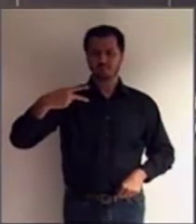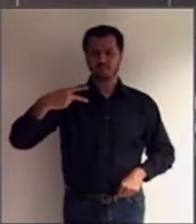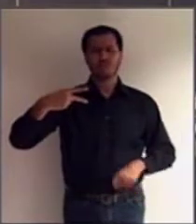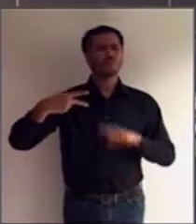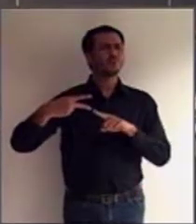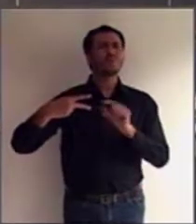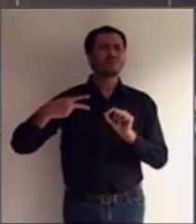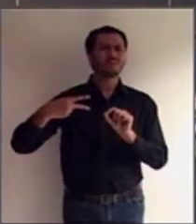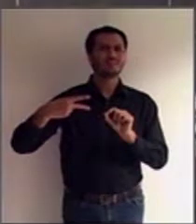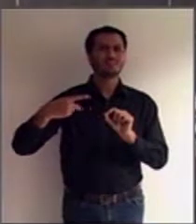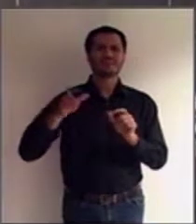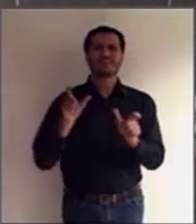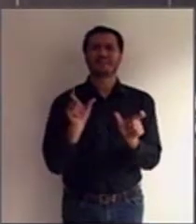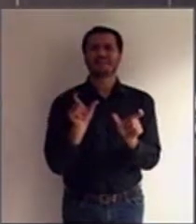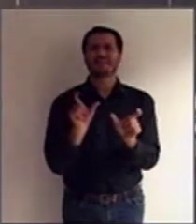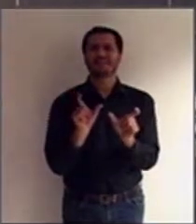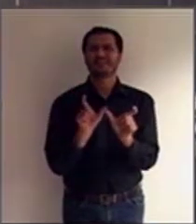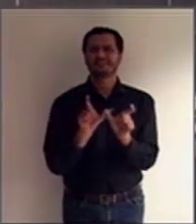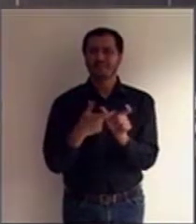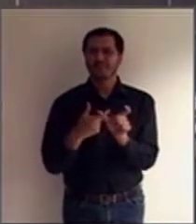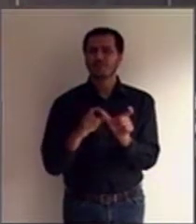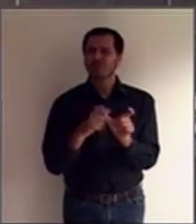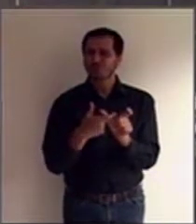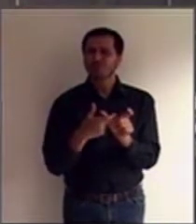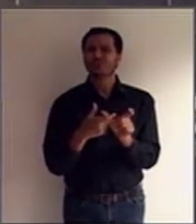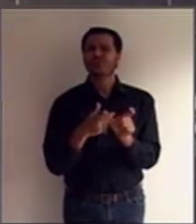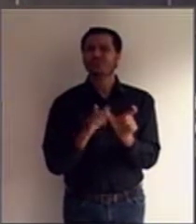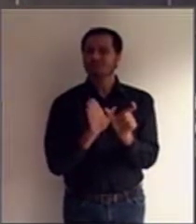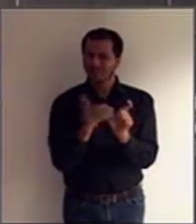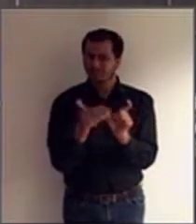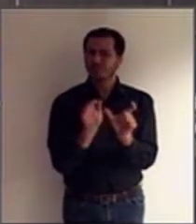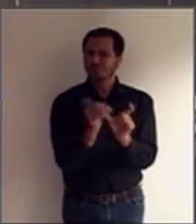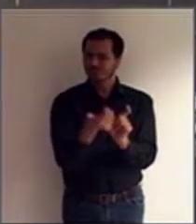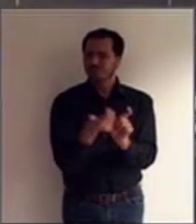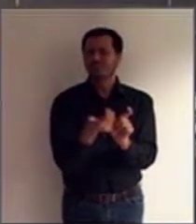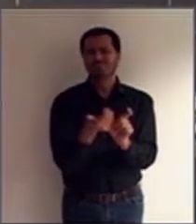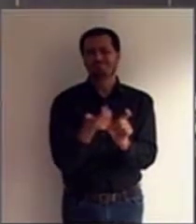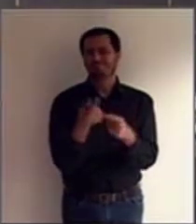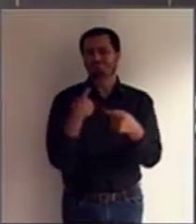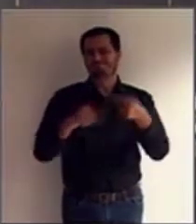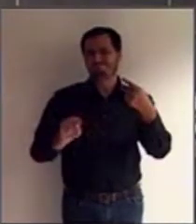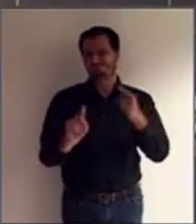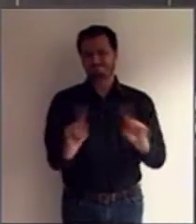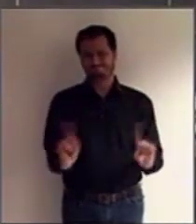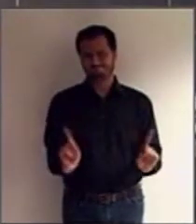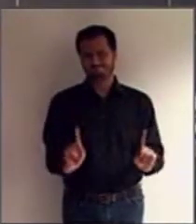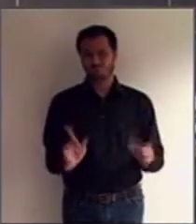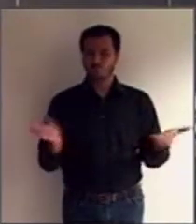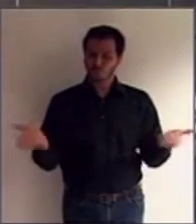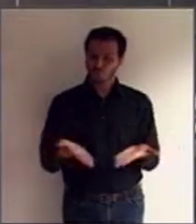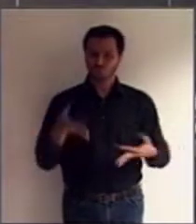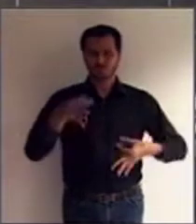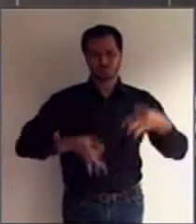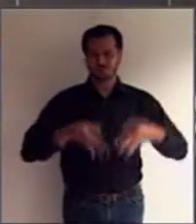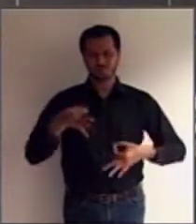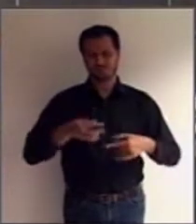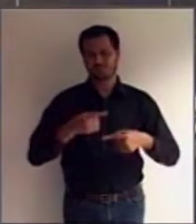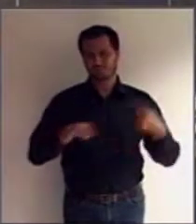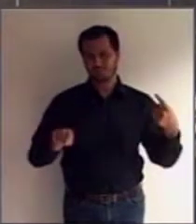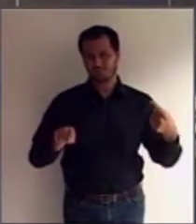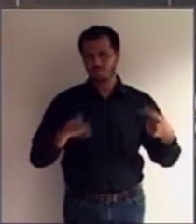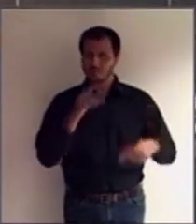imprópria. Uma nomenclatura que é inadequada até já para o ordenamento jurídico atual. Olha só.